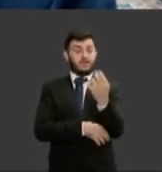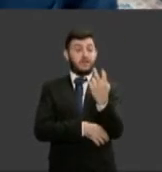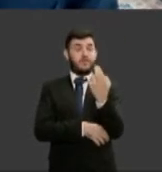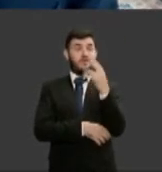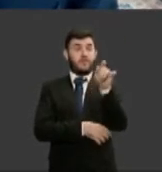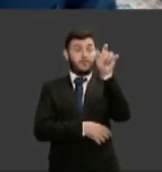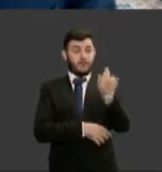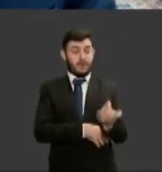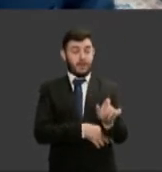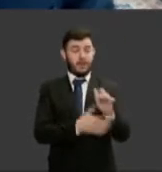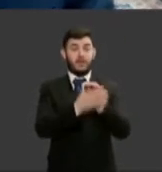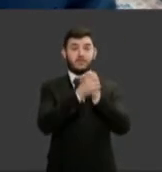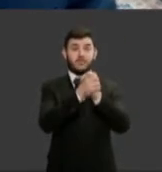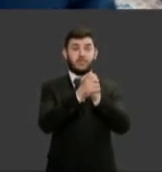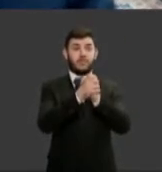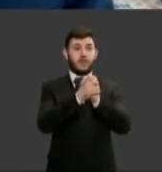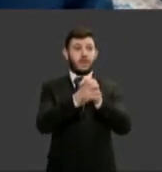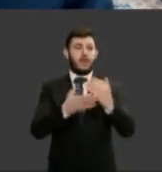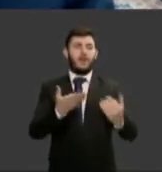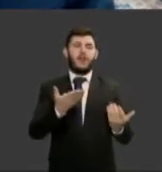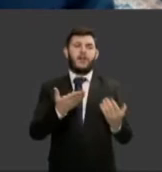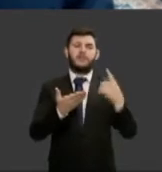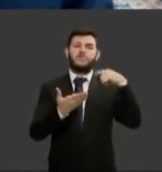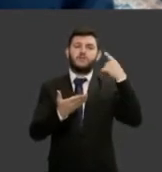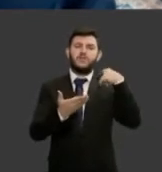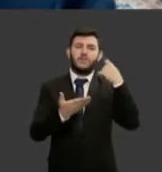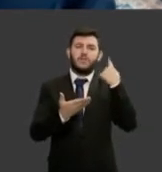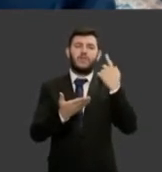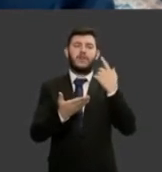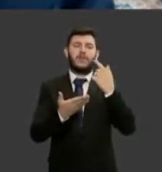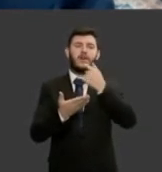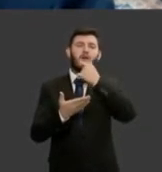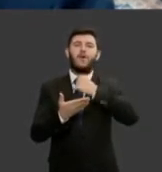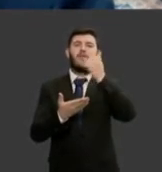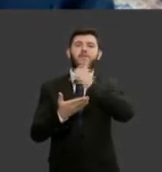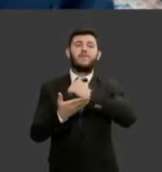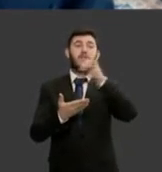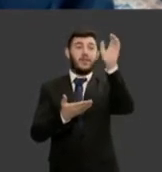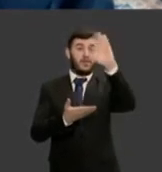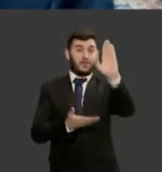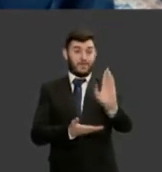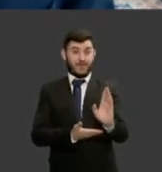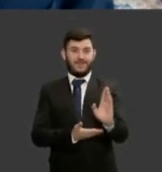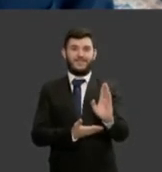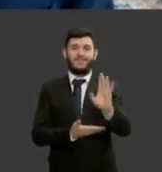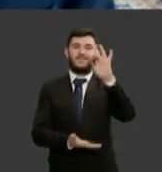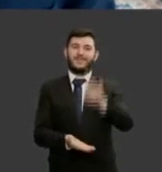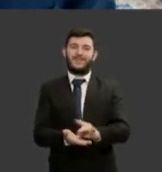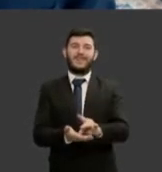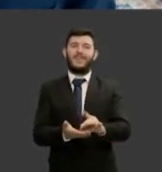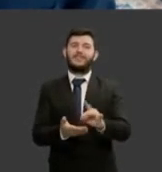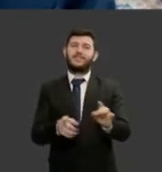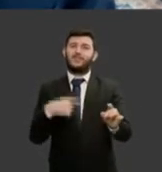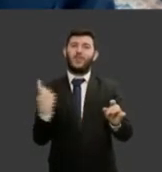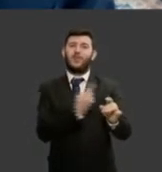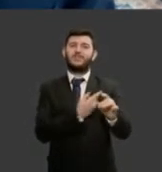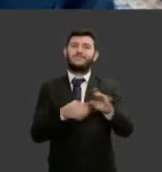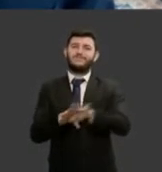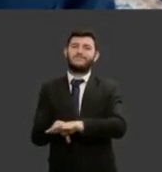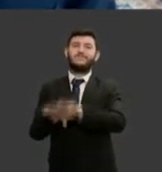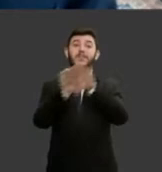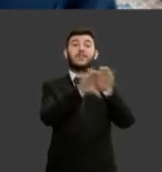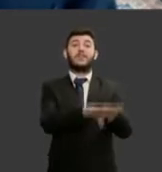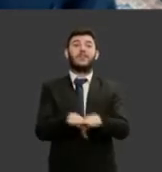todas as advogadas e os advogados brasileiros, porque, na verdade, todos nós somos iguais, homens e